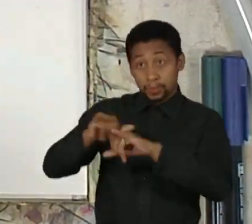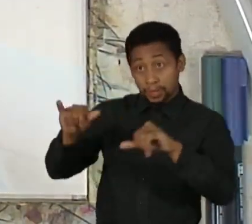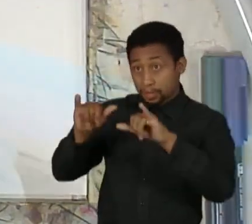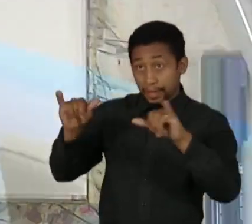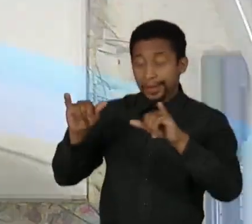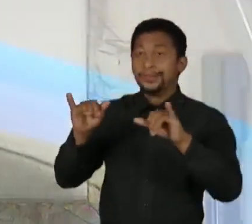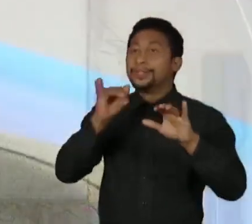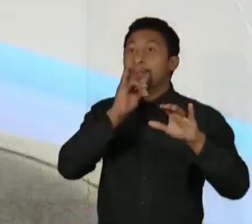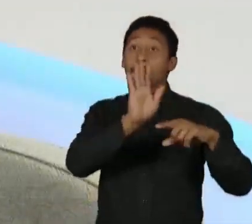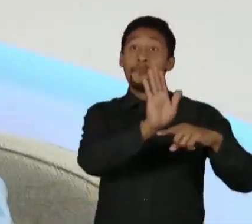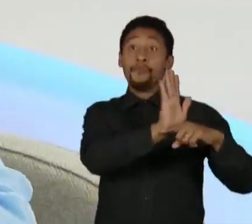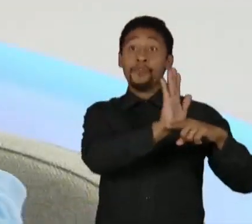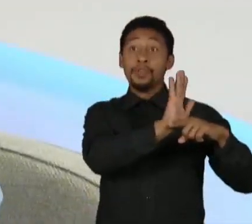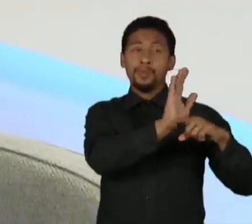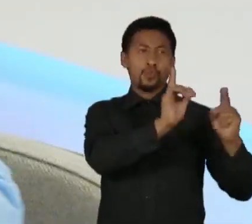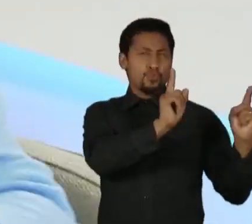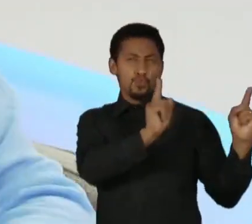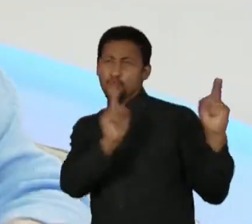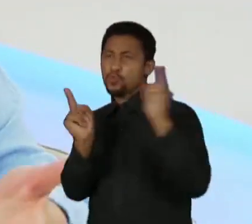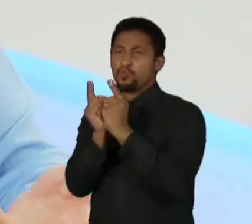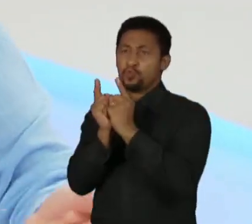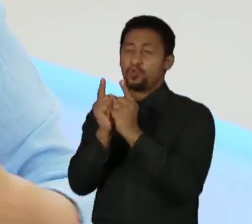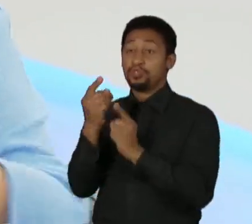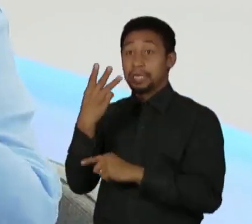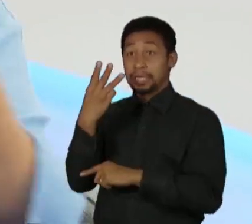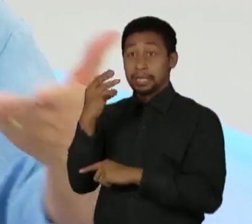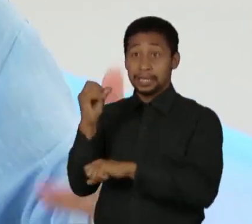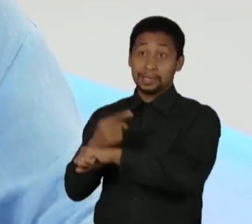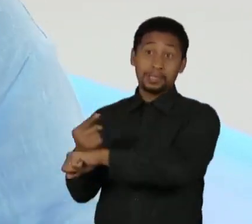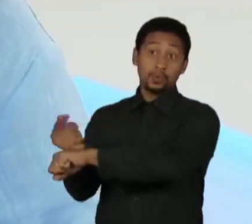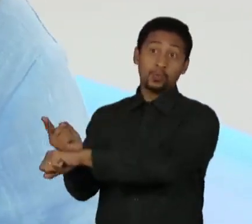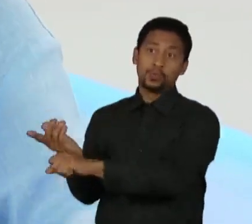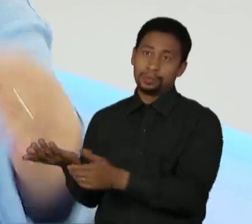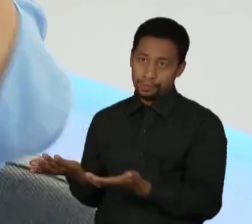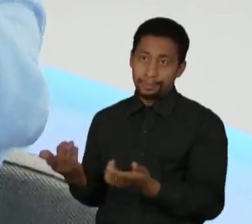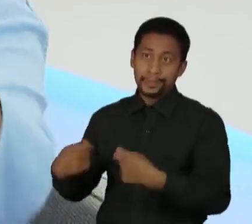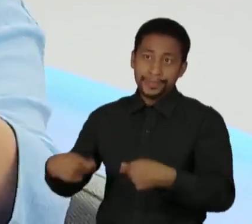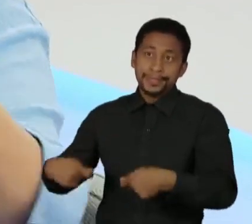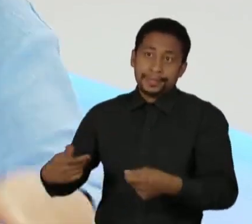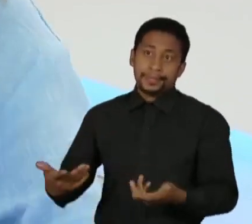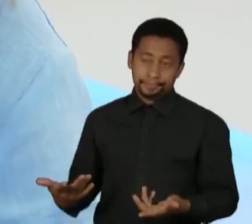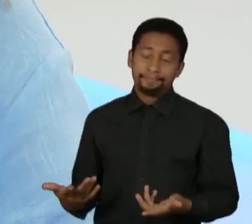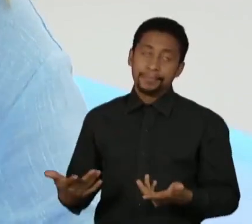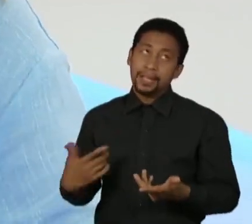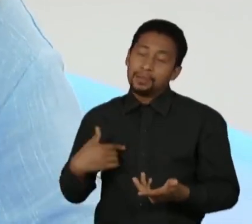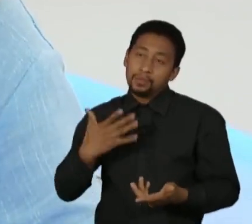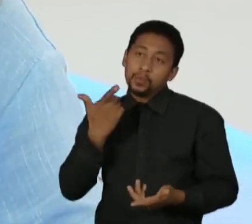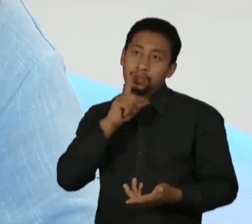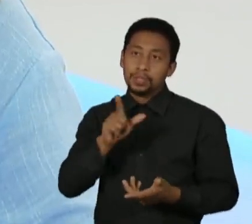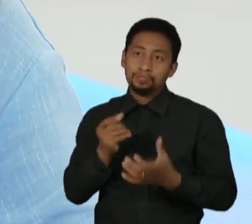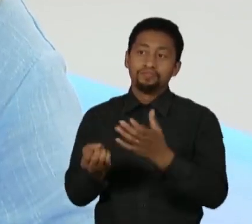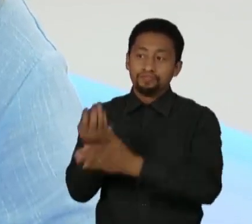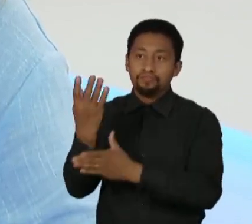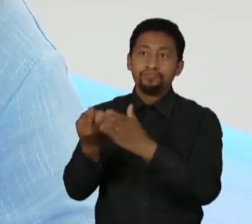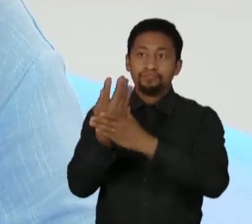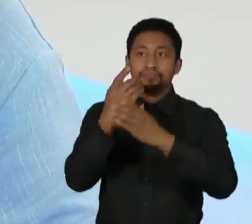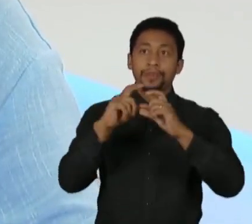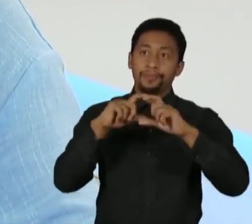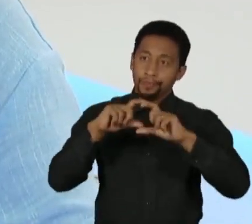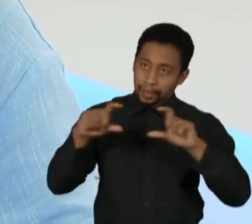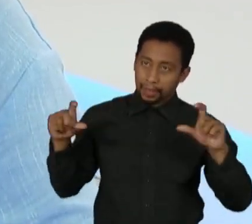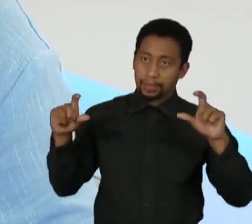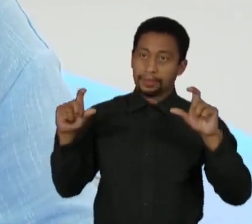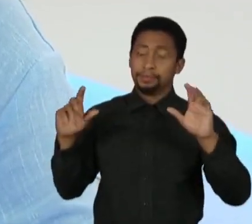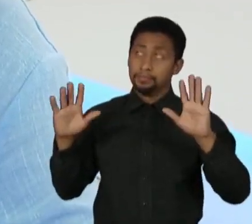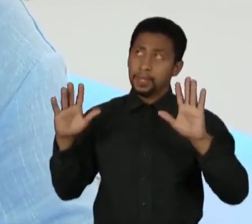um título que pega o sujeito e, né? Então eu tenho essa facilidade e profunda consciência de